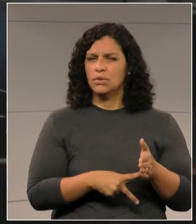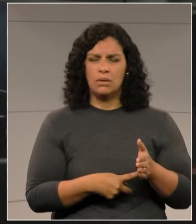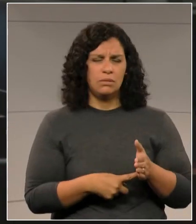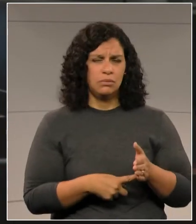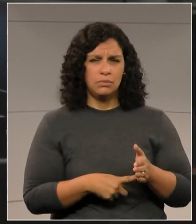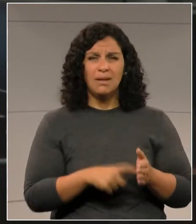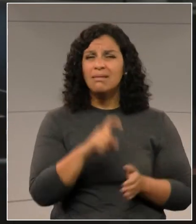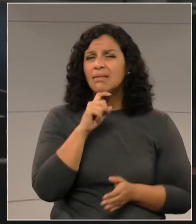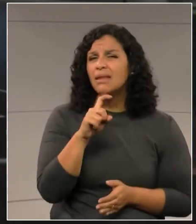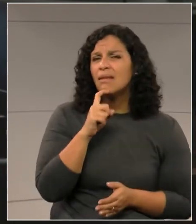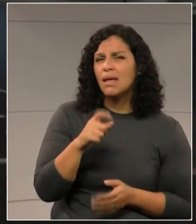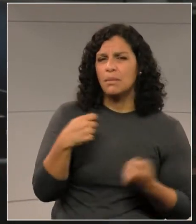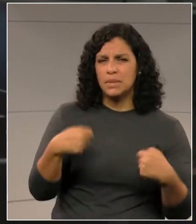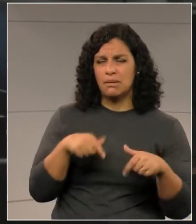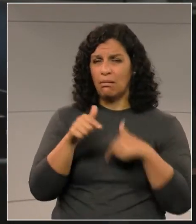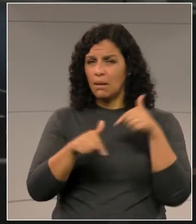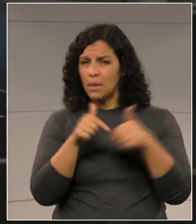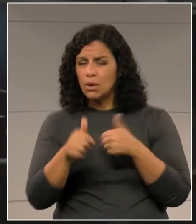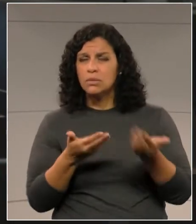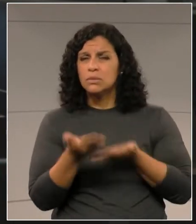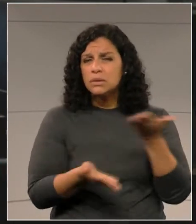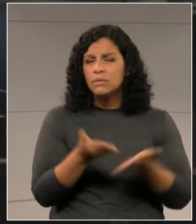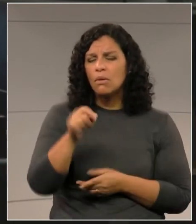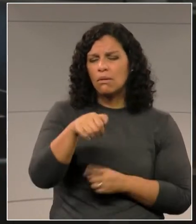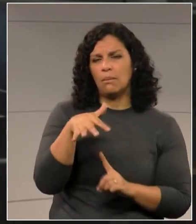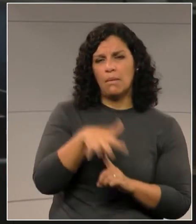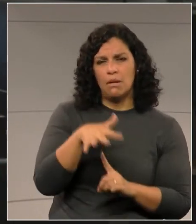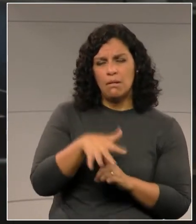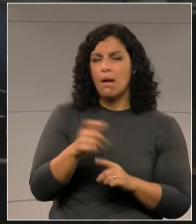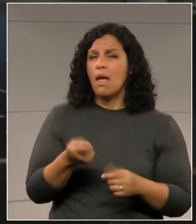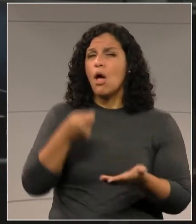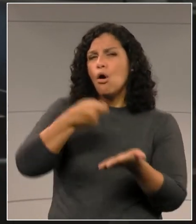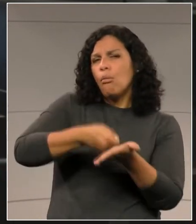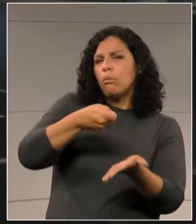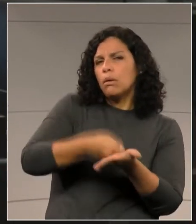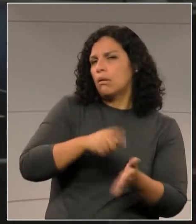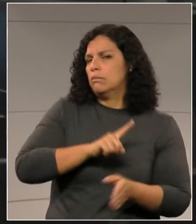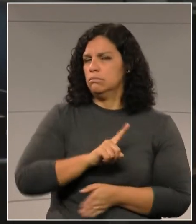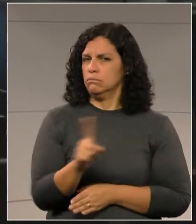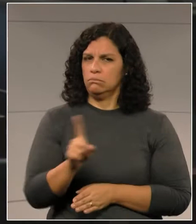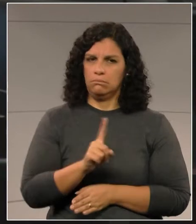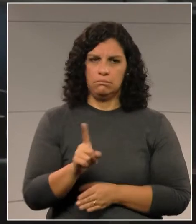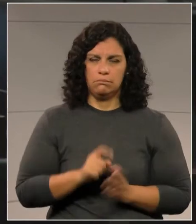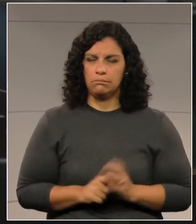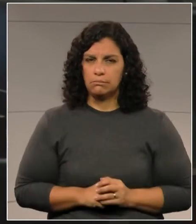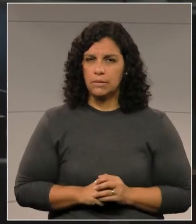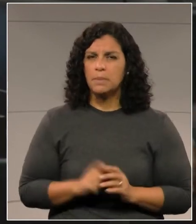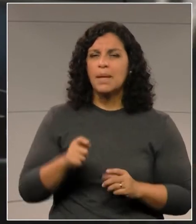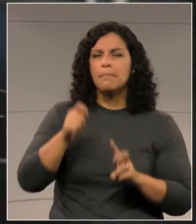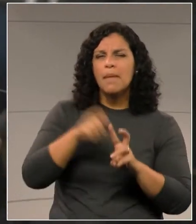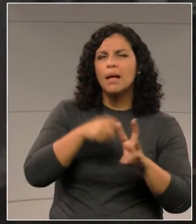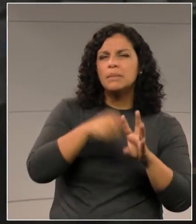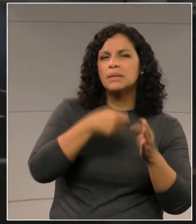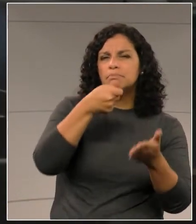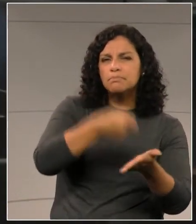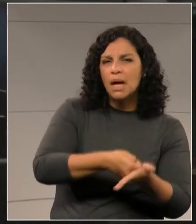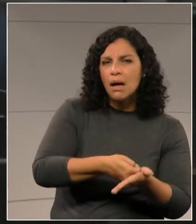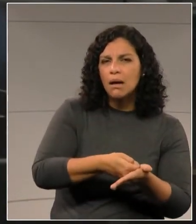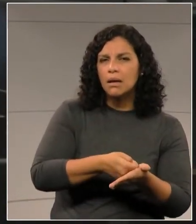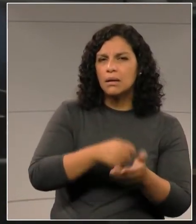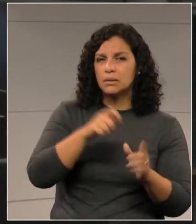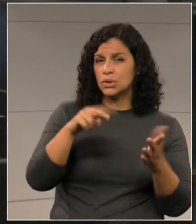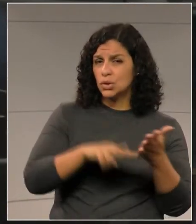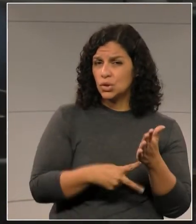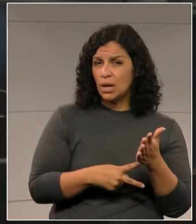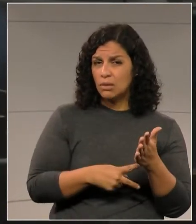Nenhum trabalhador, servidor público do Estado do Paraná, é obrigado a pagar mensalidade sindical. É de livre